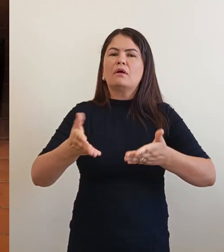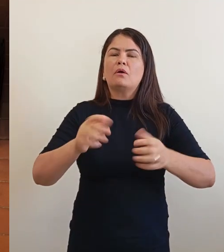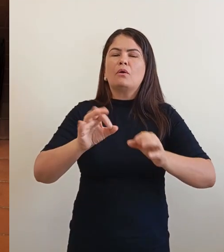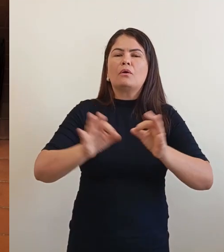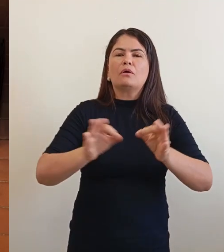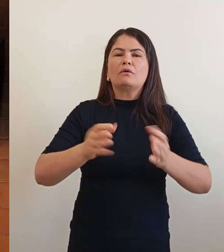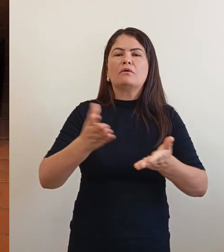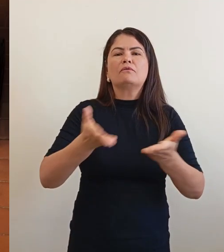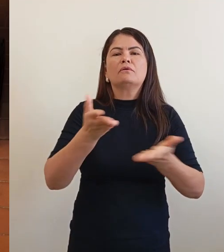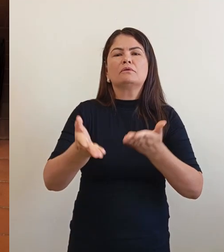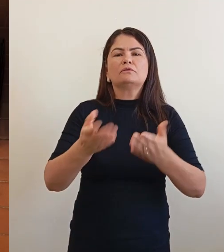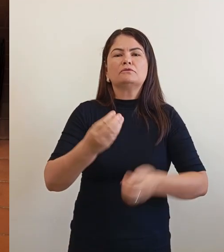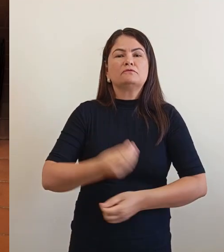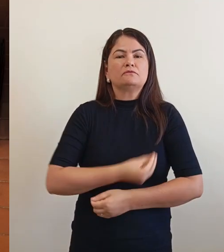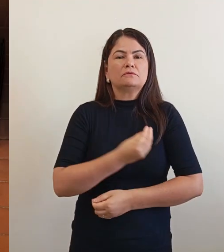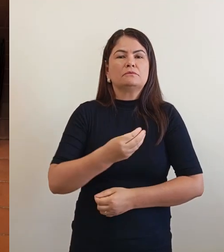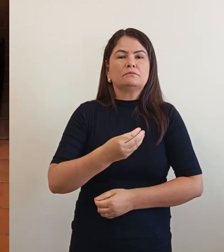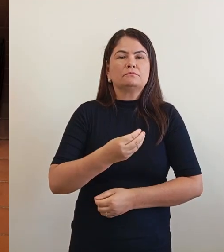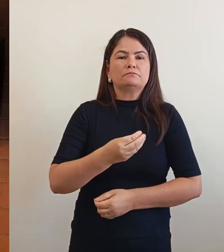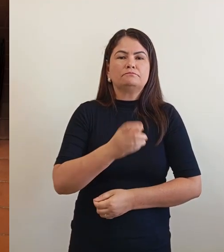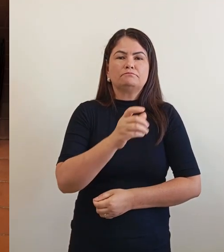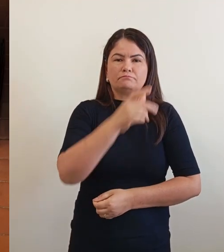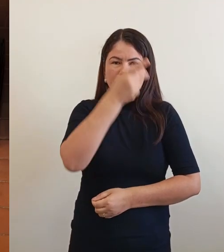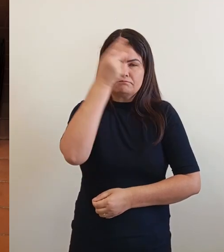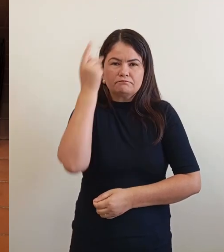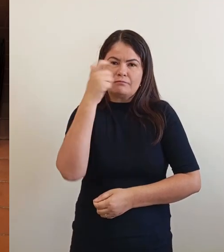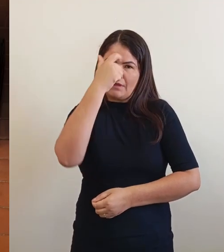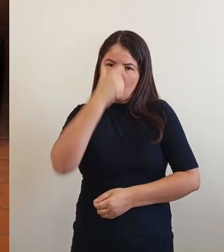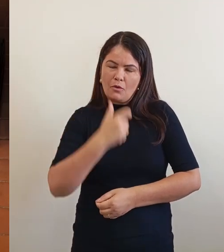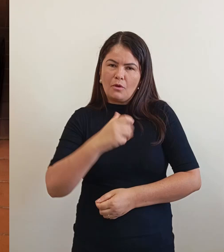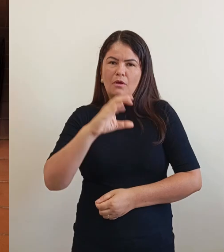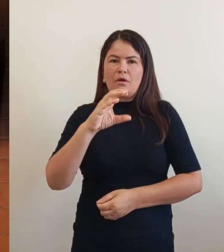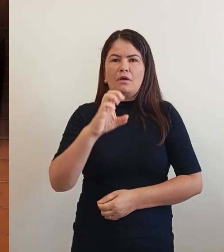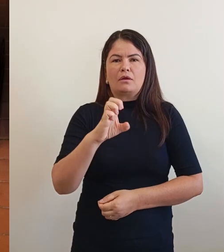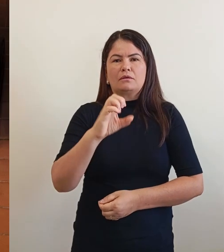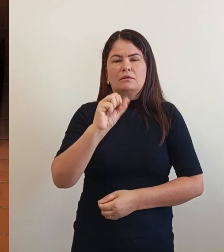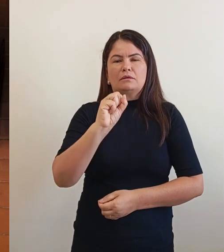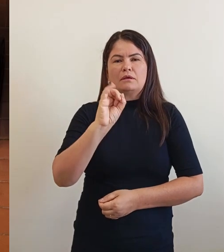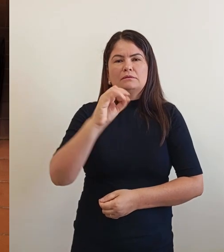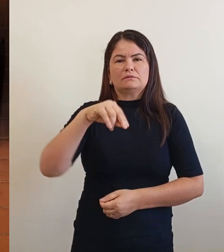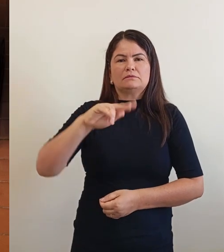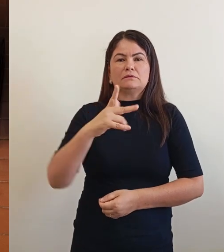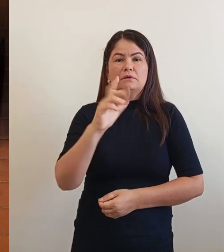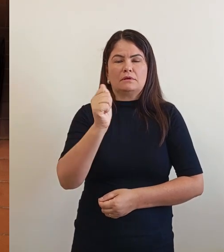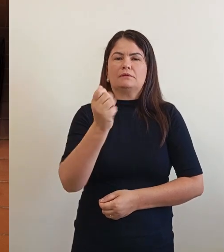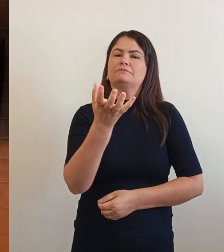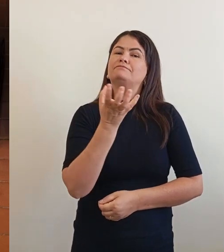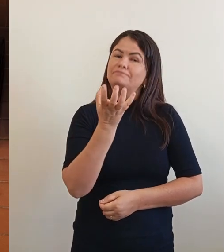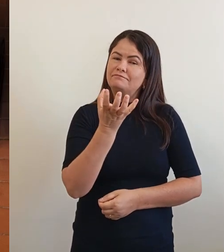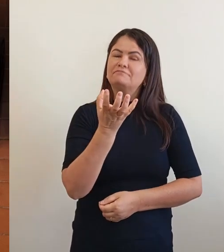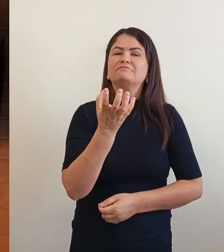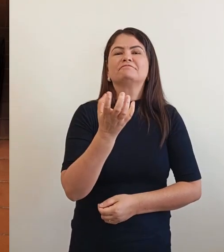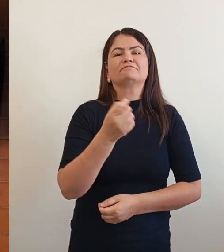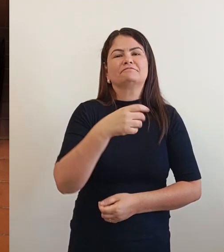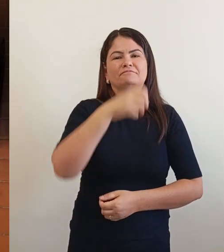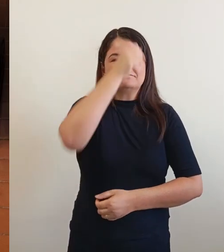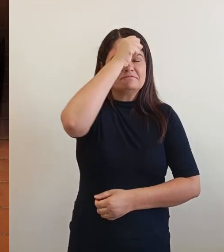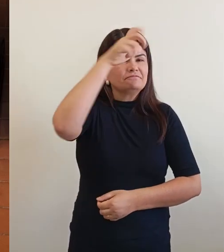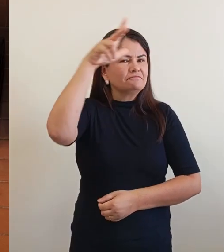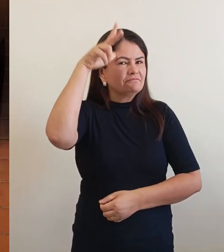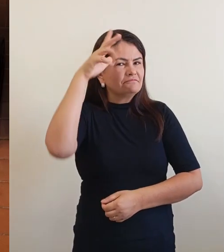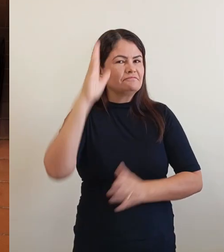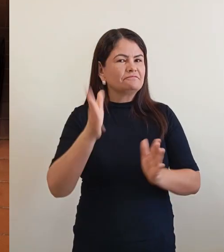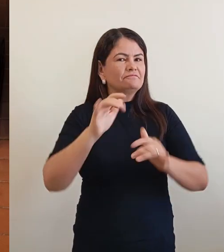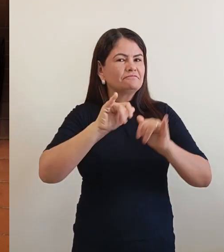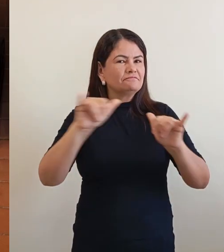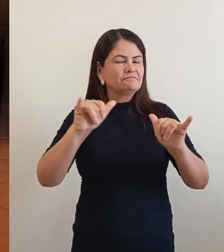Cosmo Cez, o popular Cezinha, quero ser o prefeito. Igual eu disse aqui agora um pouco, com esse intuito, em fazer para as pessoas, eu